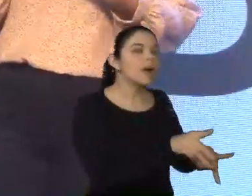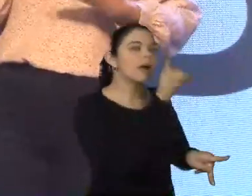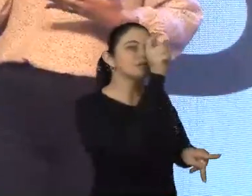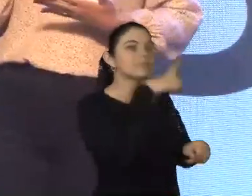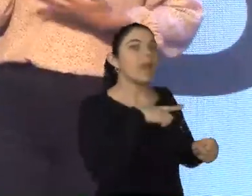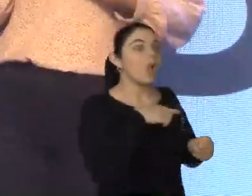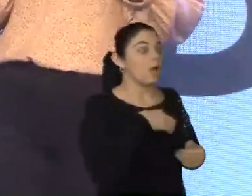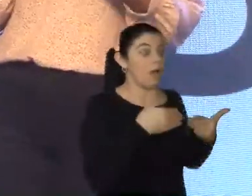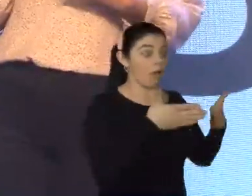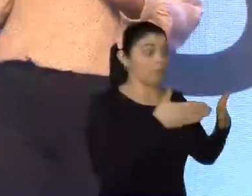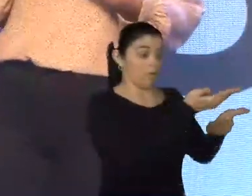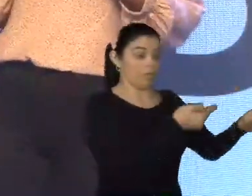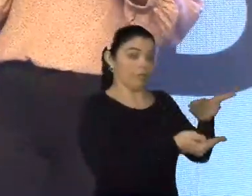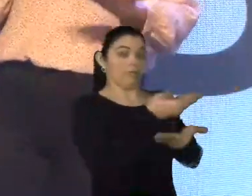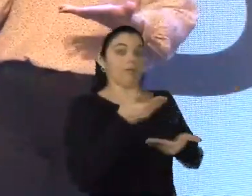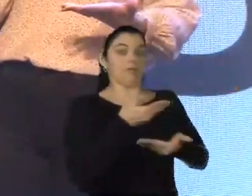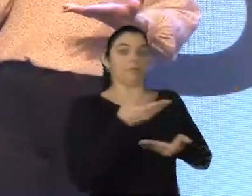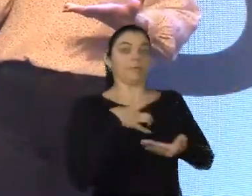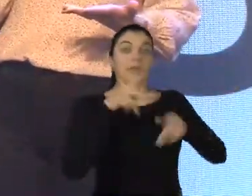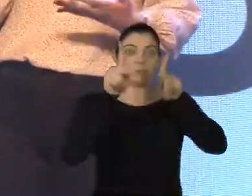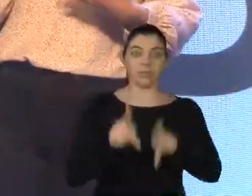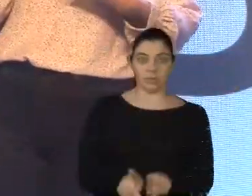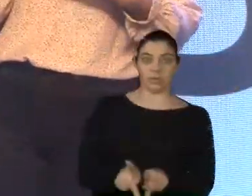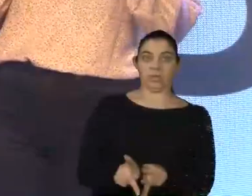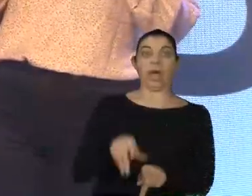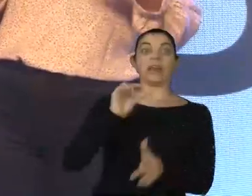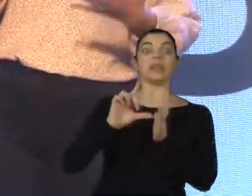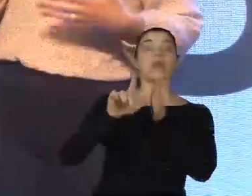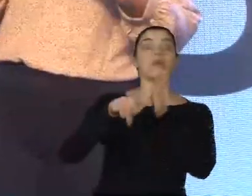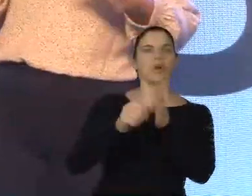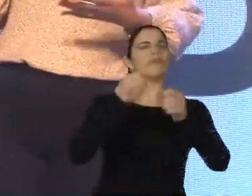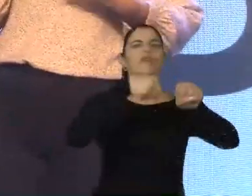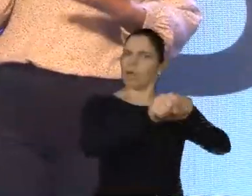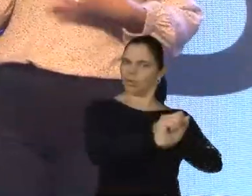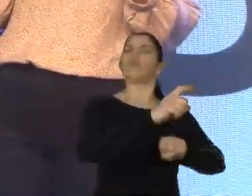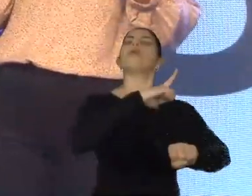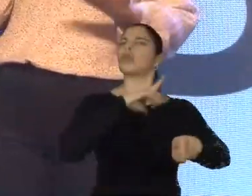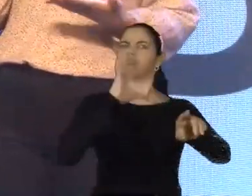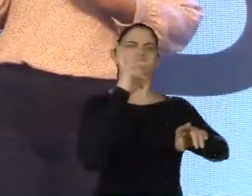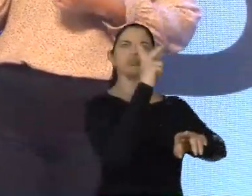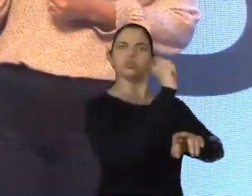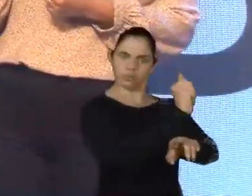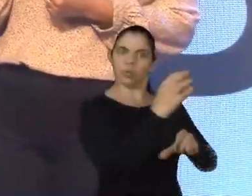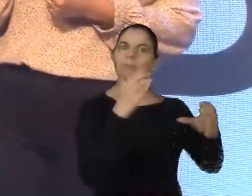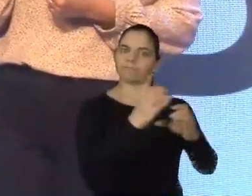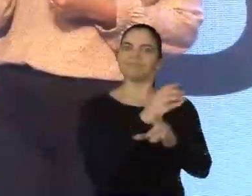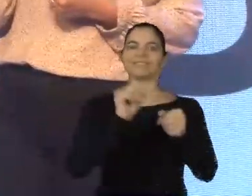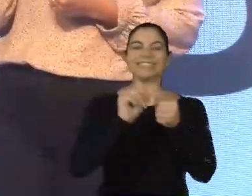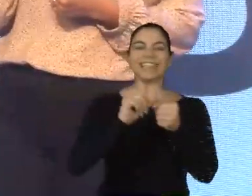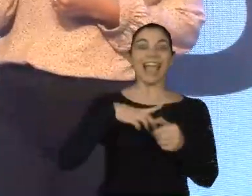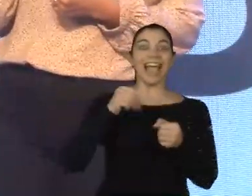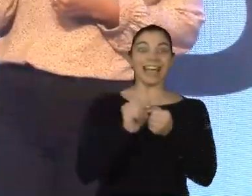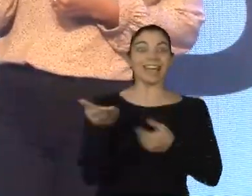atendimento ao cliente e depois, quando eles forem, vai ter a formatura deles, tudo, e aí eles vão ter uma oportunidade em uma